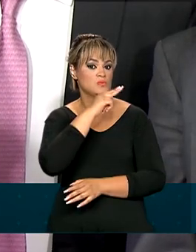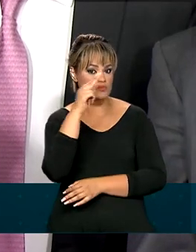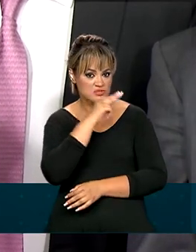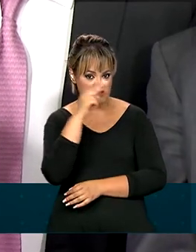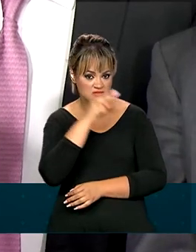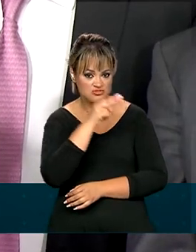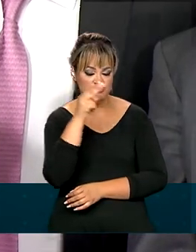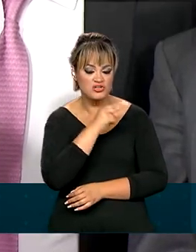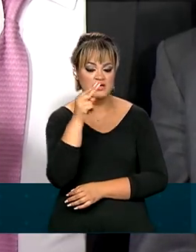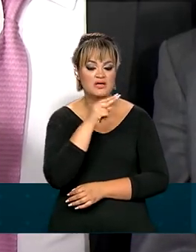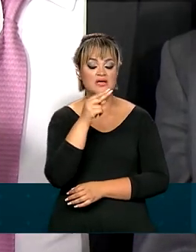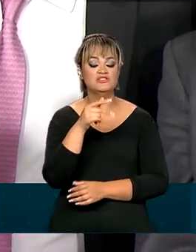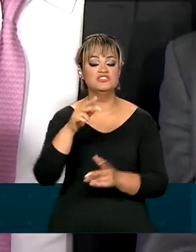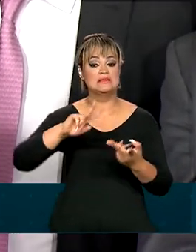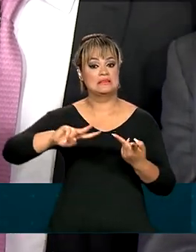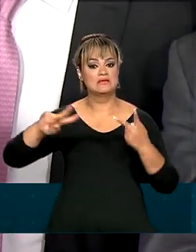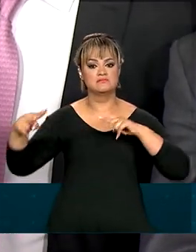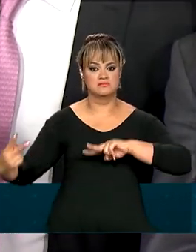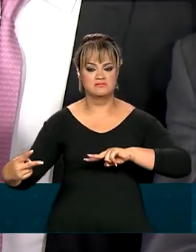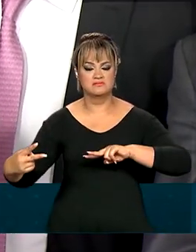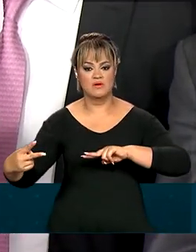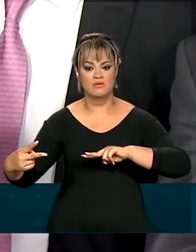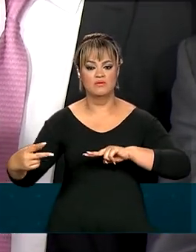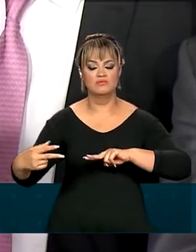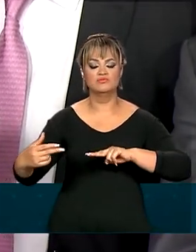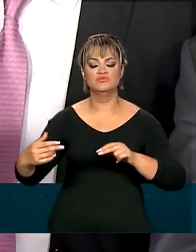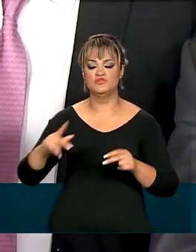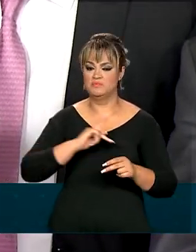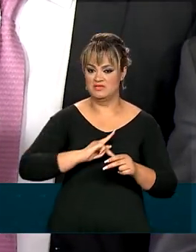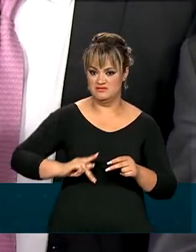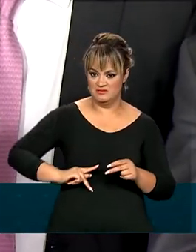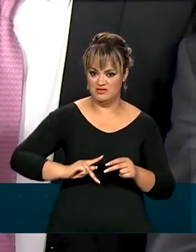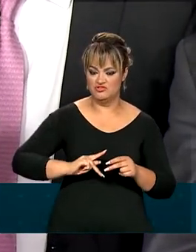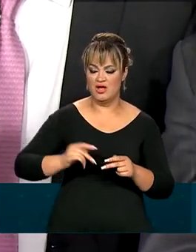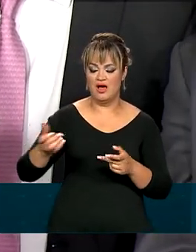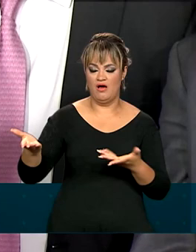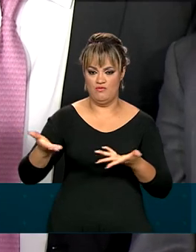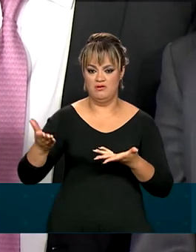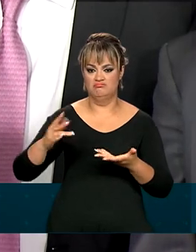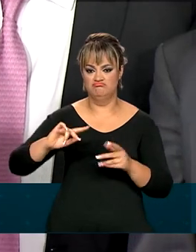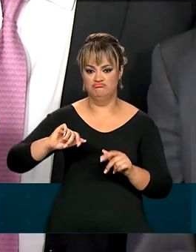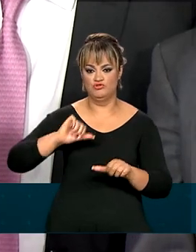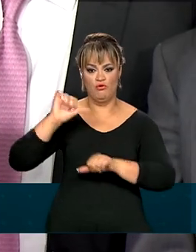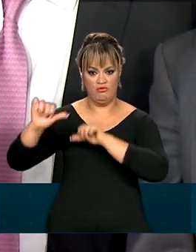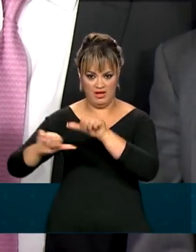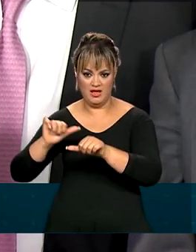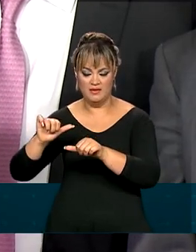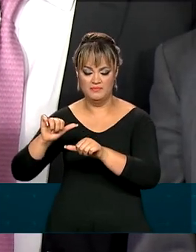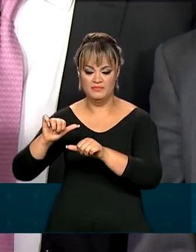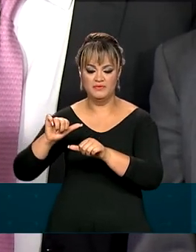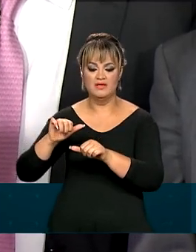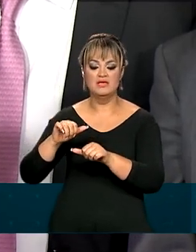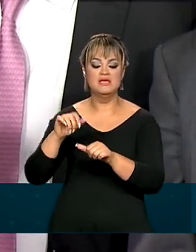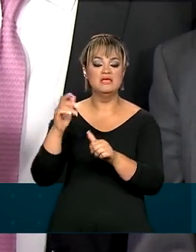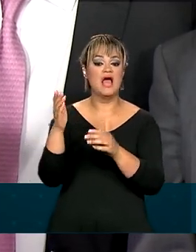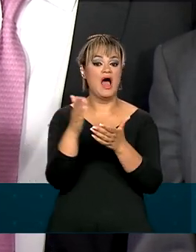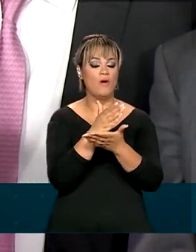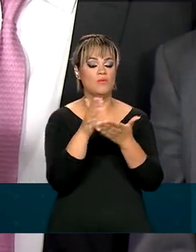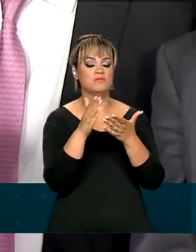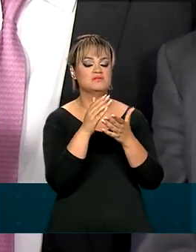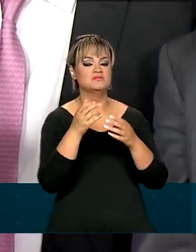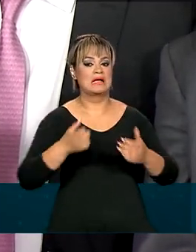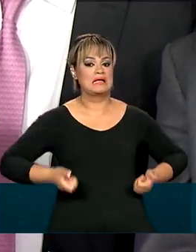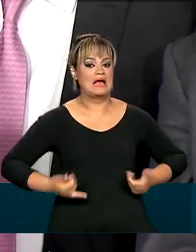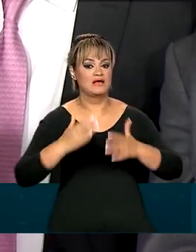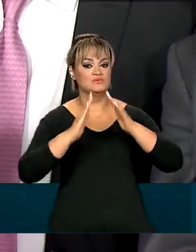de transição deste governo para o próximo governo, excepcionalizando do teto